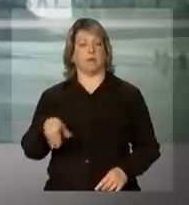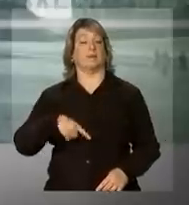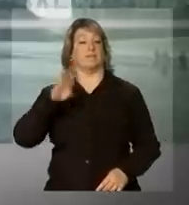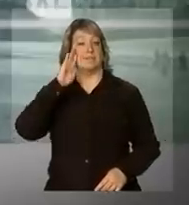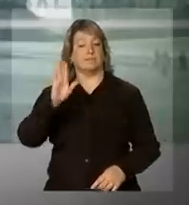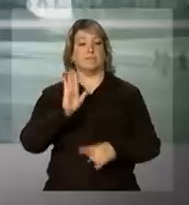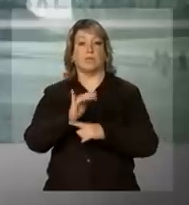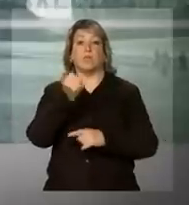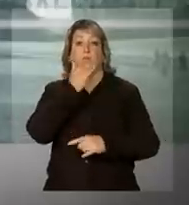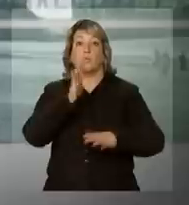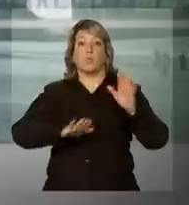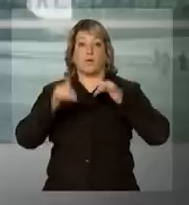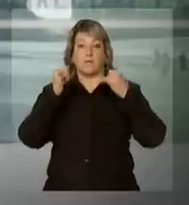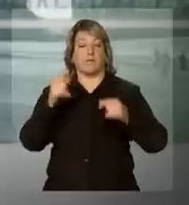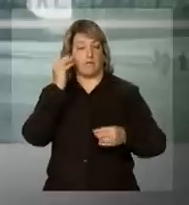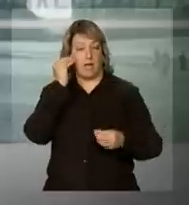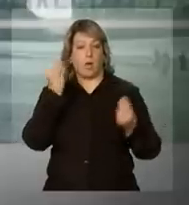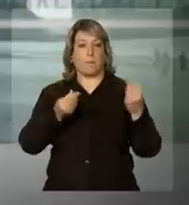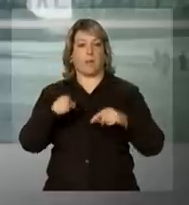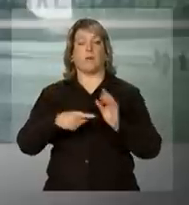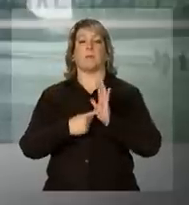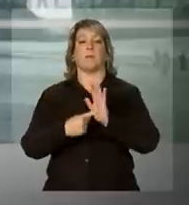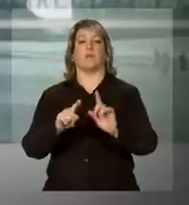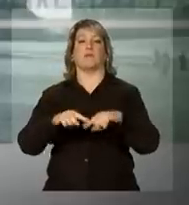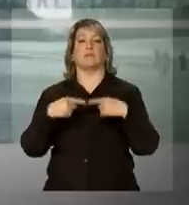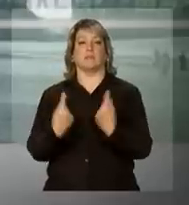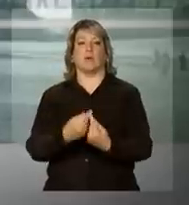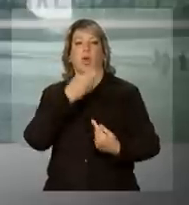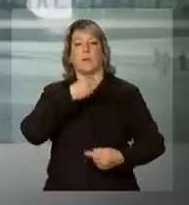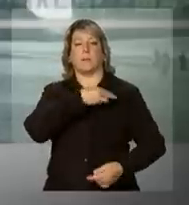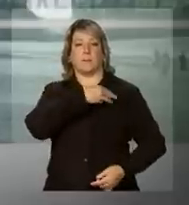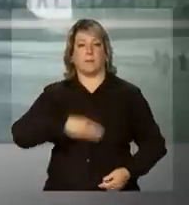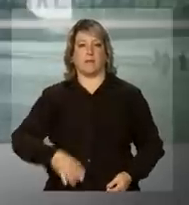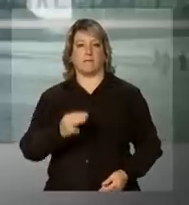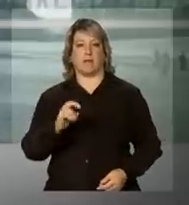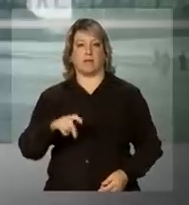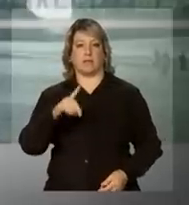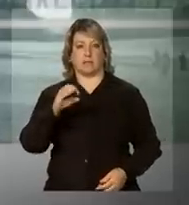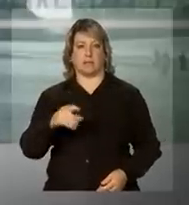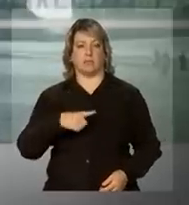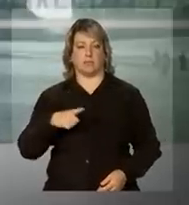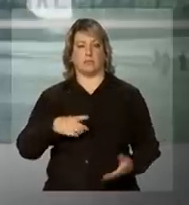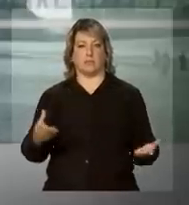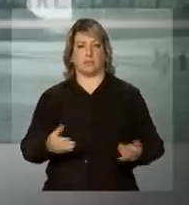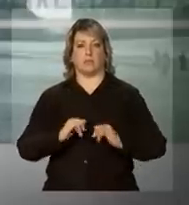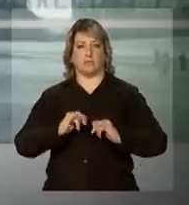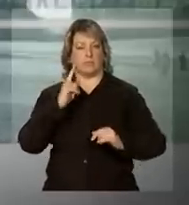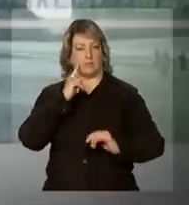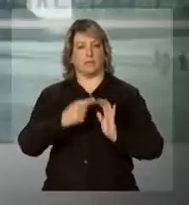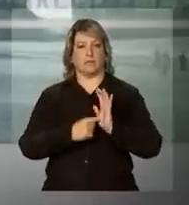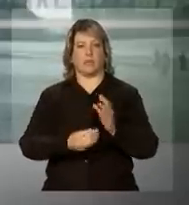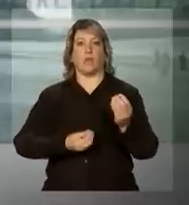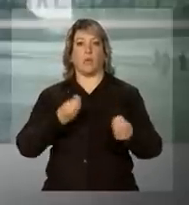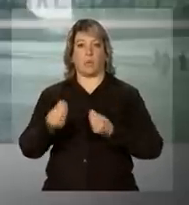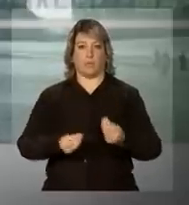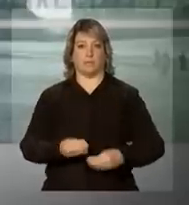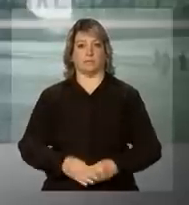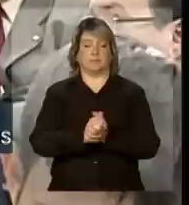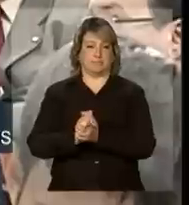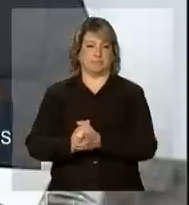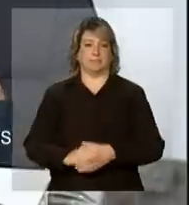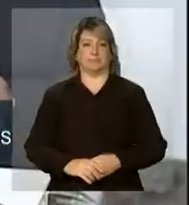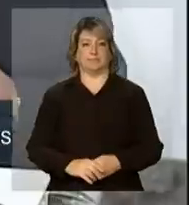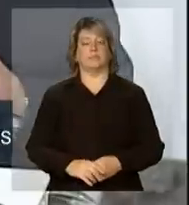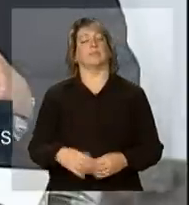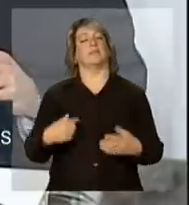na prevenção. Acompanhe agora a reapresentação do evento que contou com a participação do ministro da integração nacional, Fernando Bezerra.